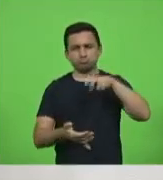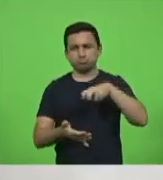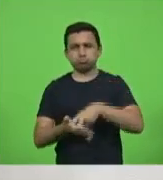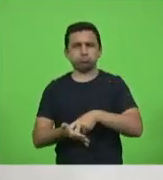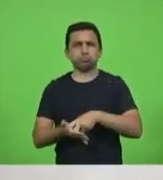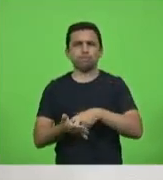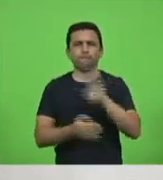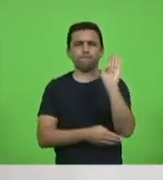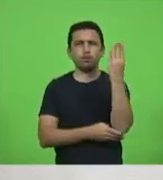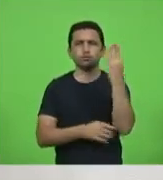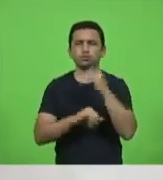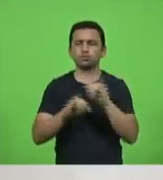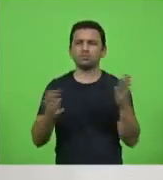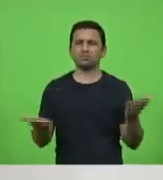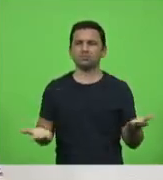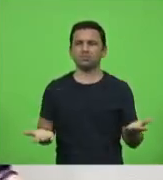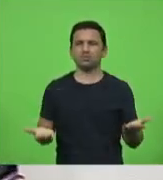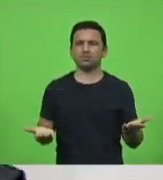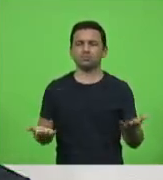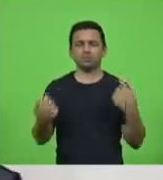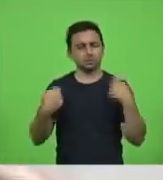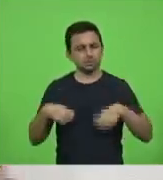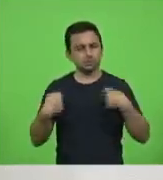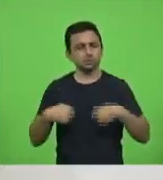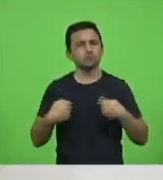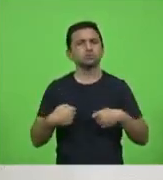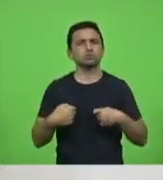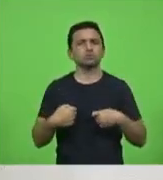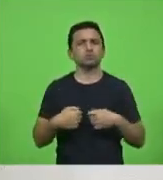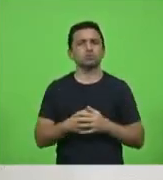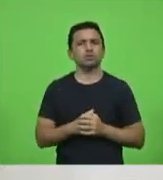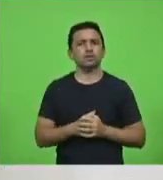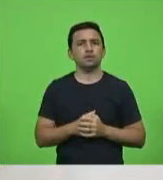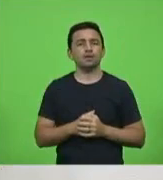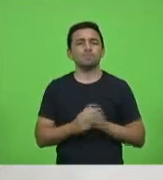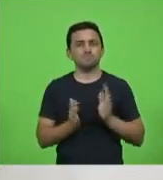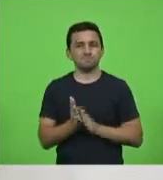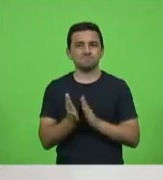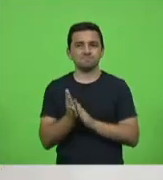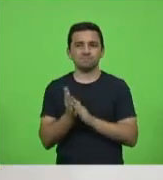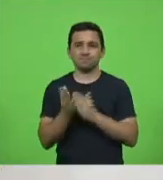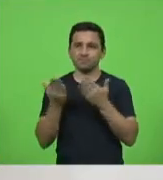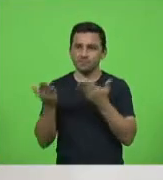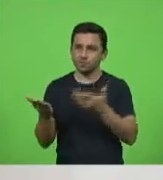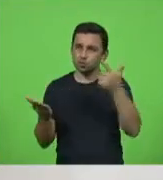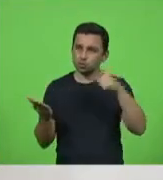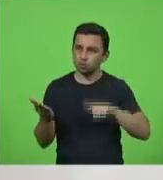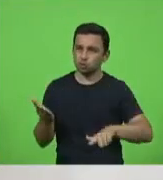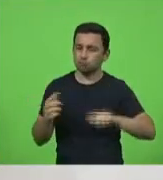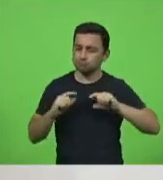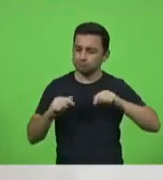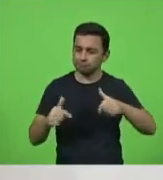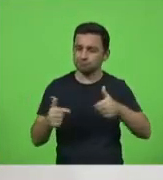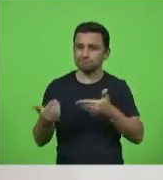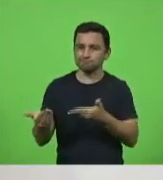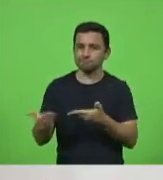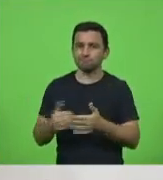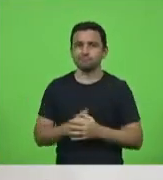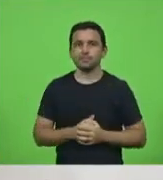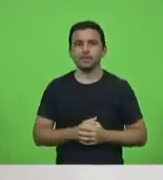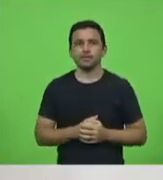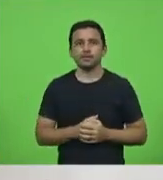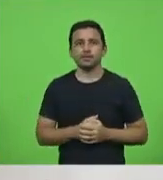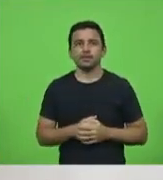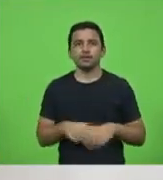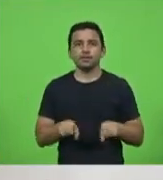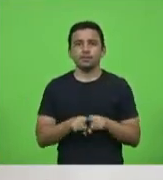isto tem que acontecer no Estado Democrático de Direito. E parabenizo mais uma vez V. Exª pela iniciativa. Quero aqui,